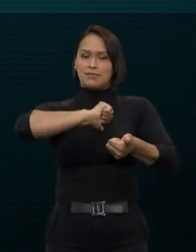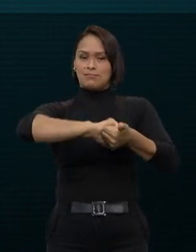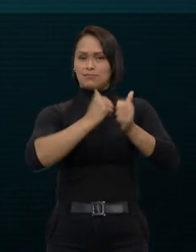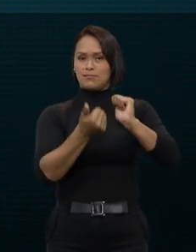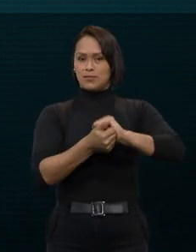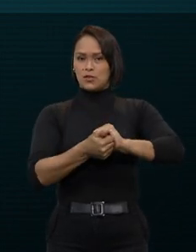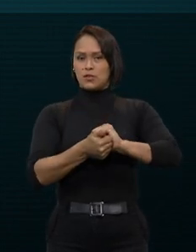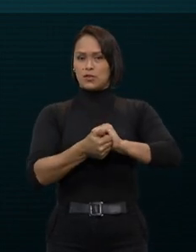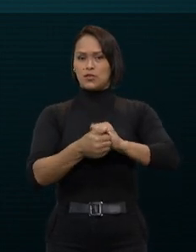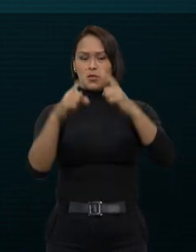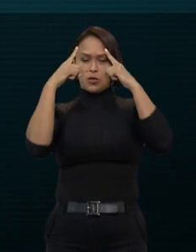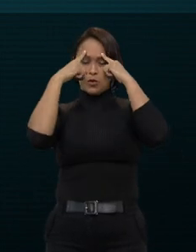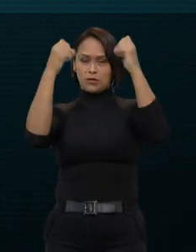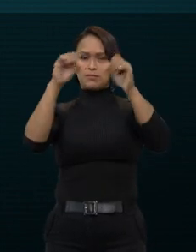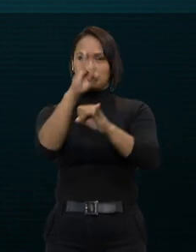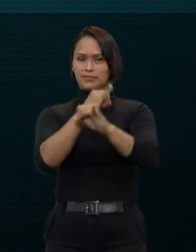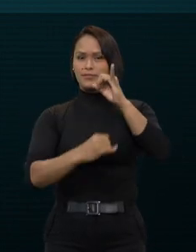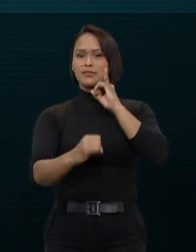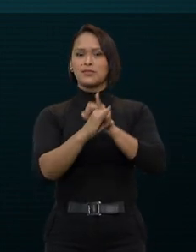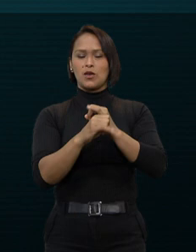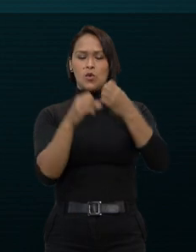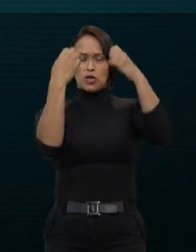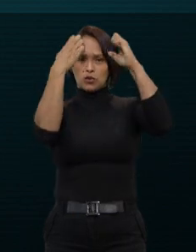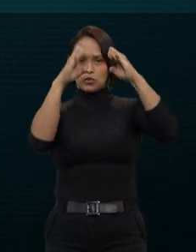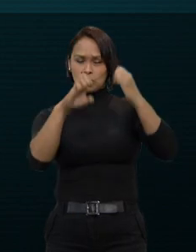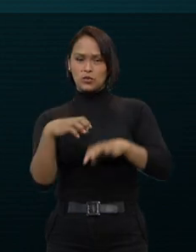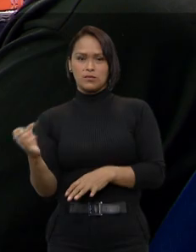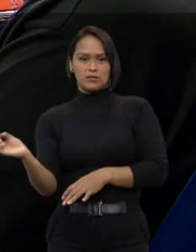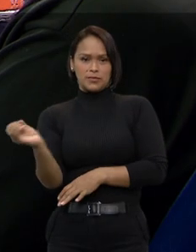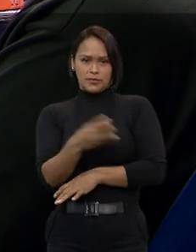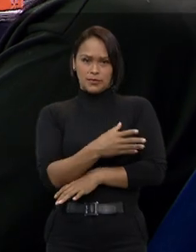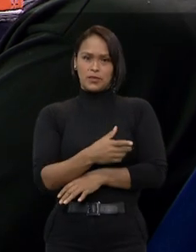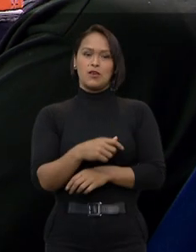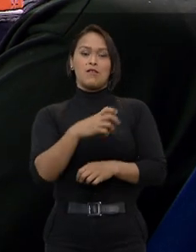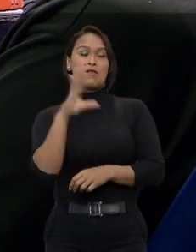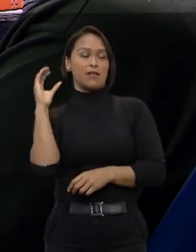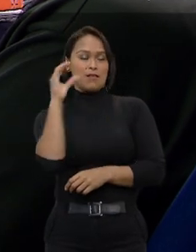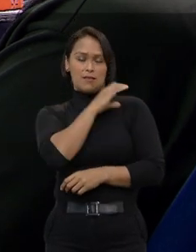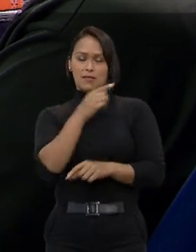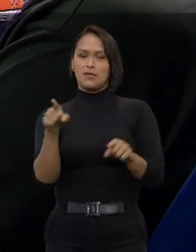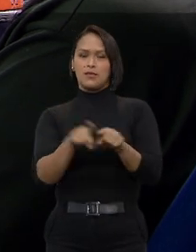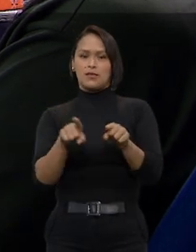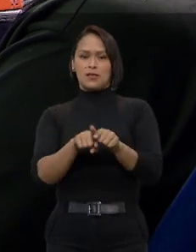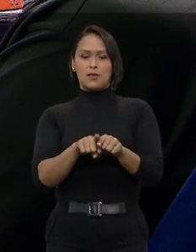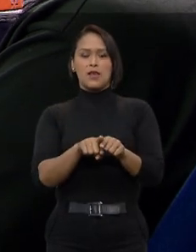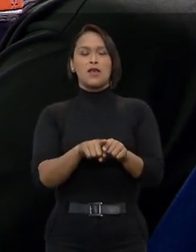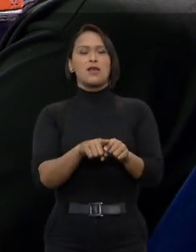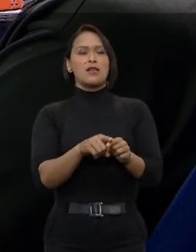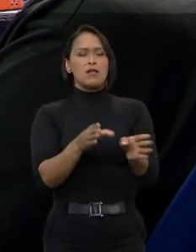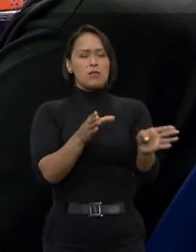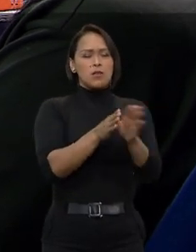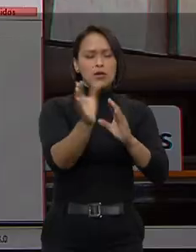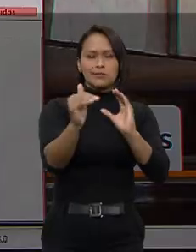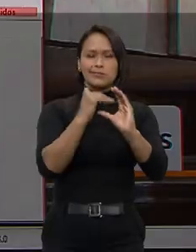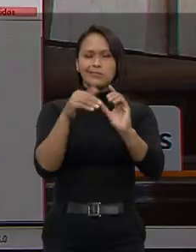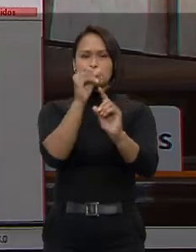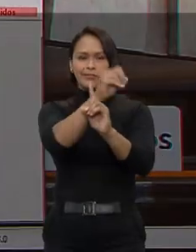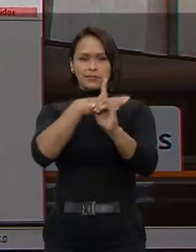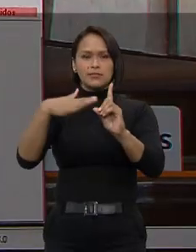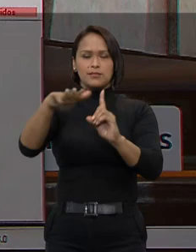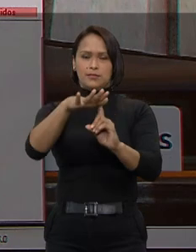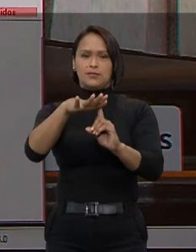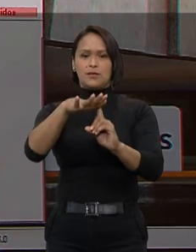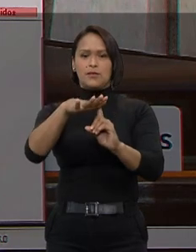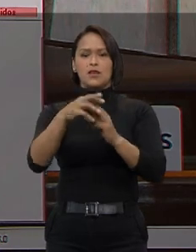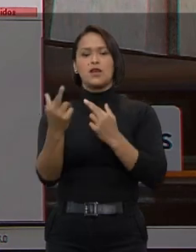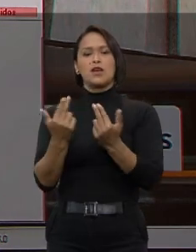Cidadania se converteu num tribunal digital, com estrutura moderna e eficiente, para atender às